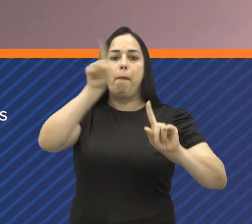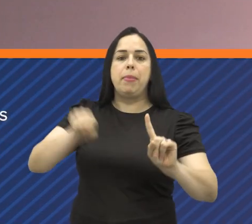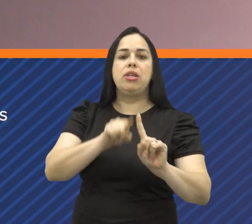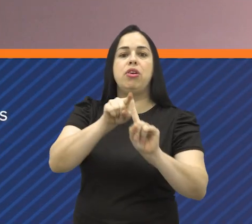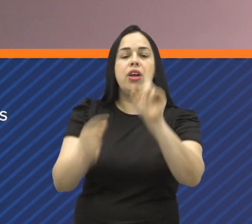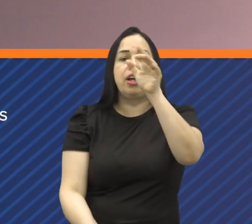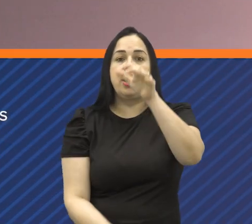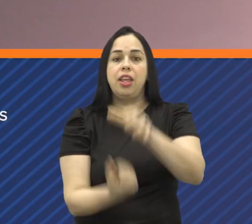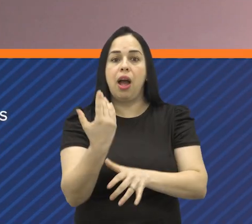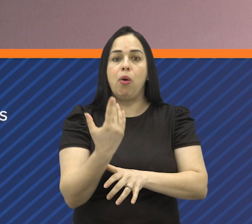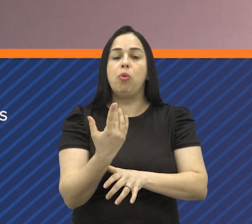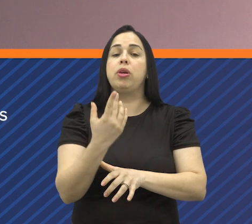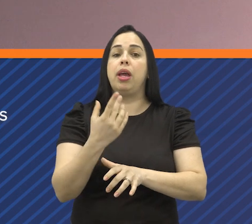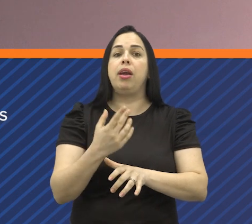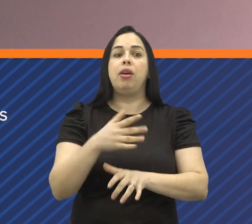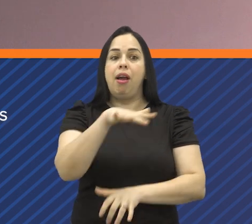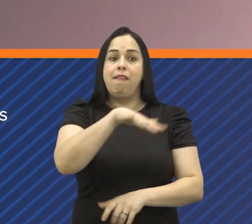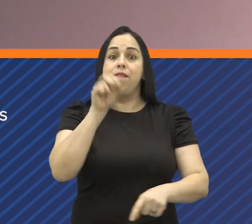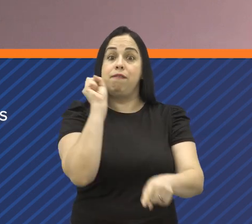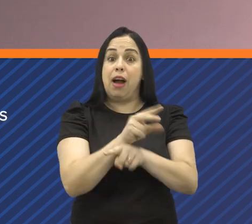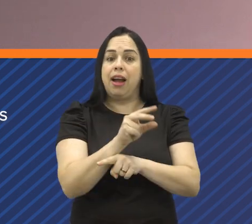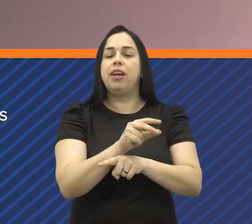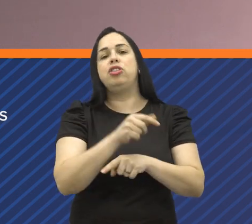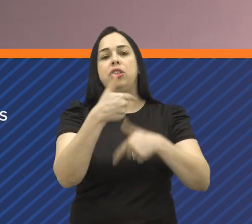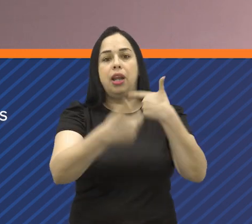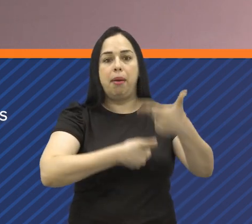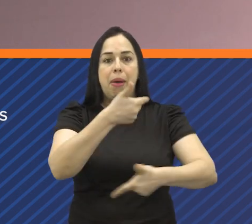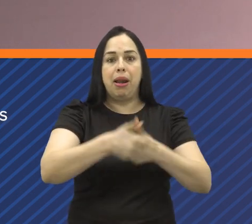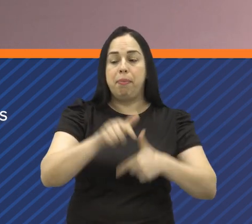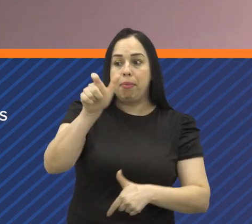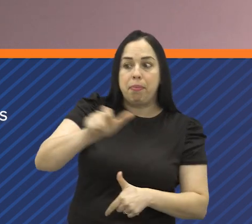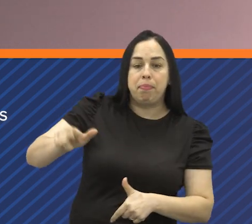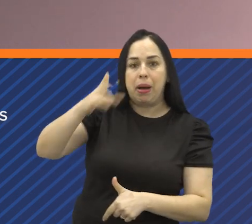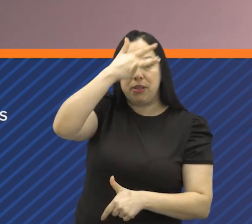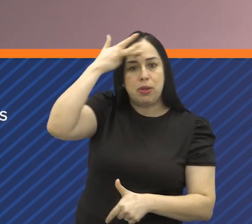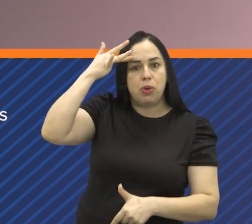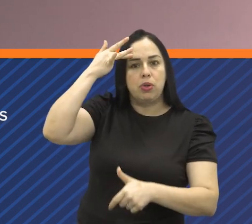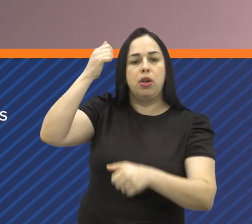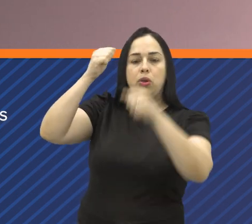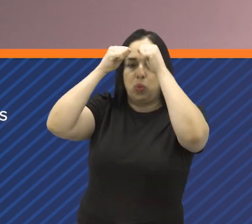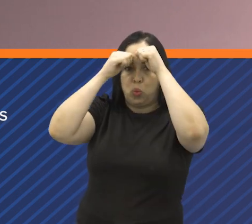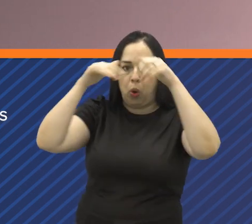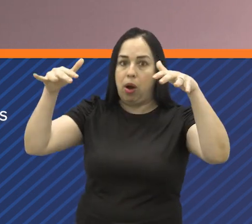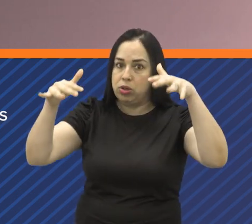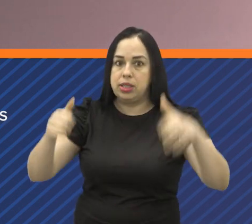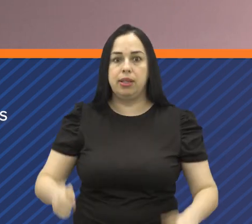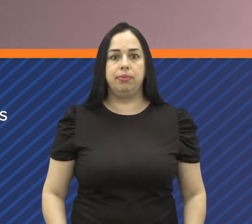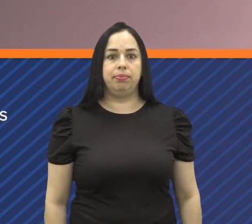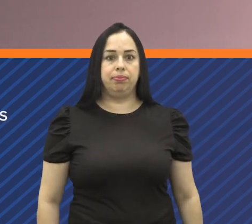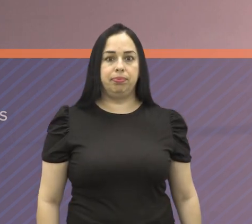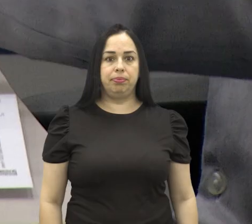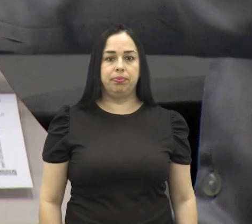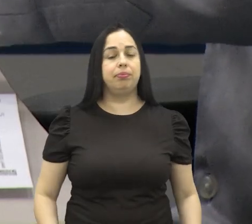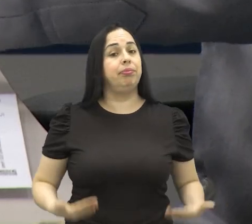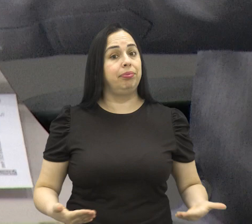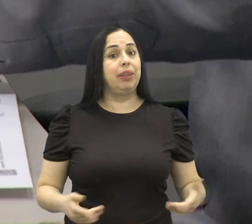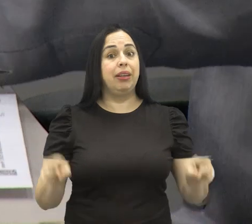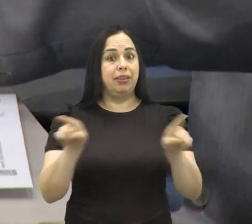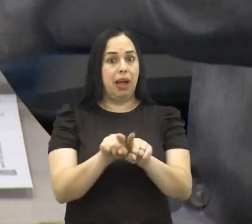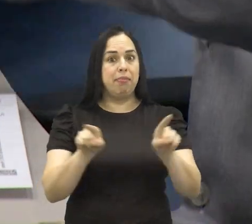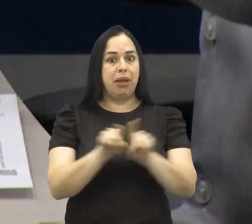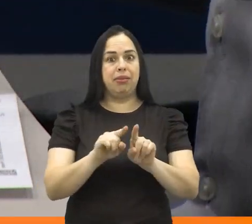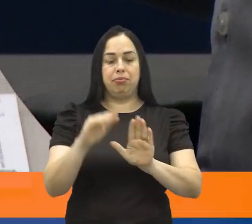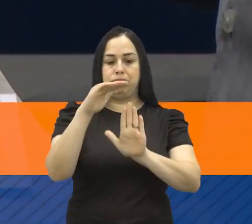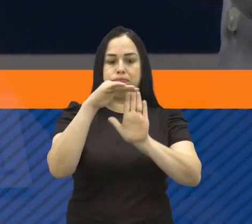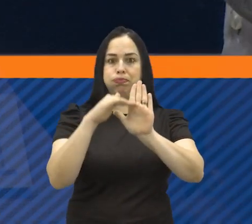é criar um banco de empregos para pessoas diagnosticadas com TEA, o transtorno do espectro autista. Ainda